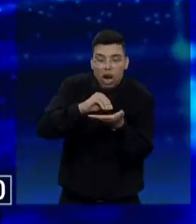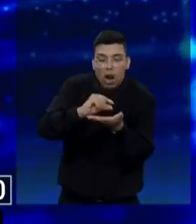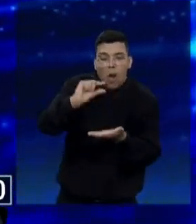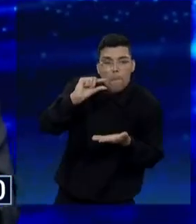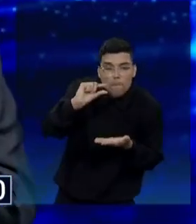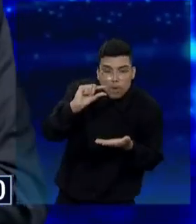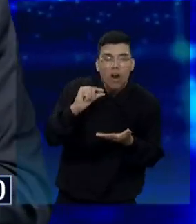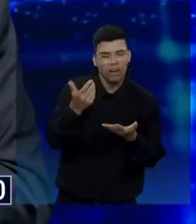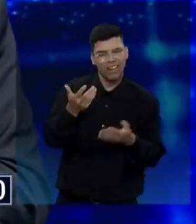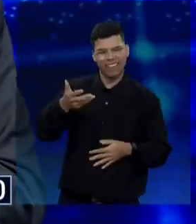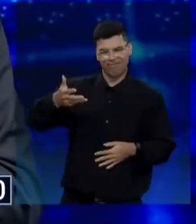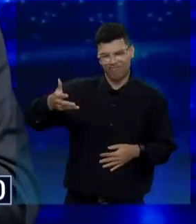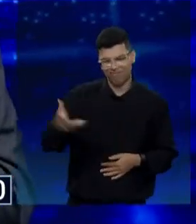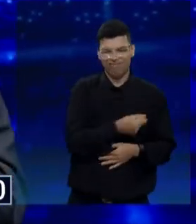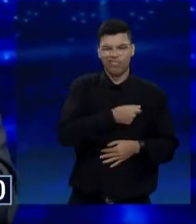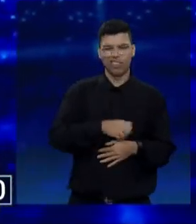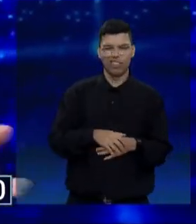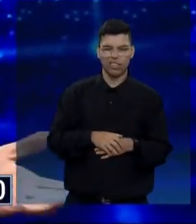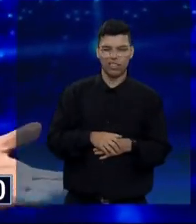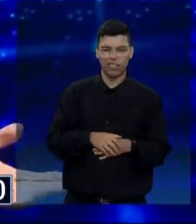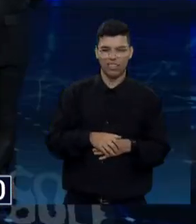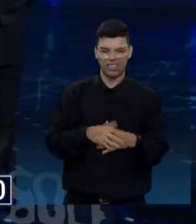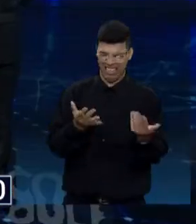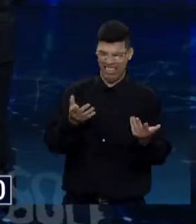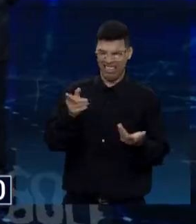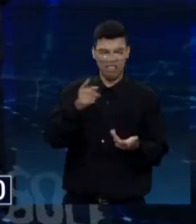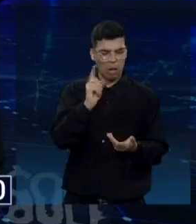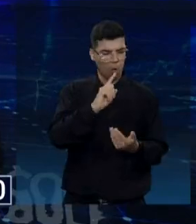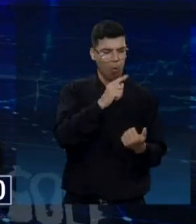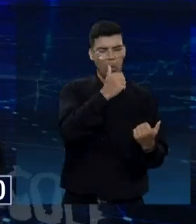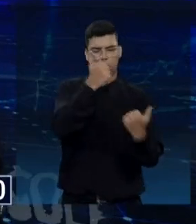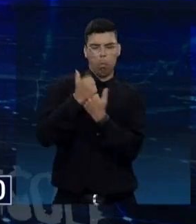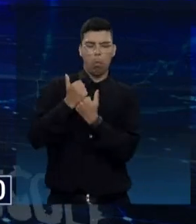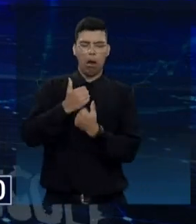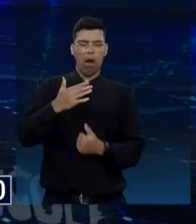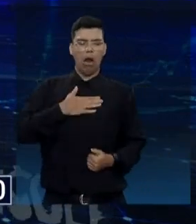pedacinho que está faltando. Mas dizer que foi sua...